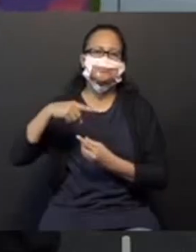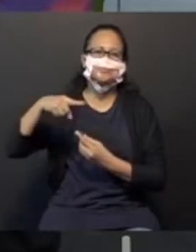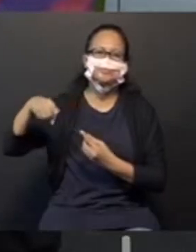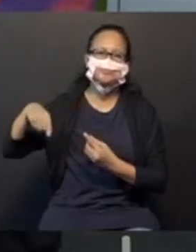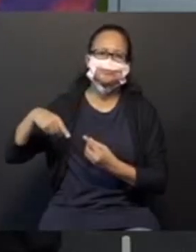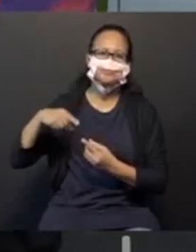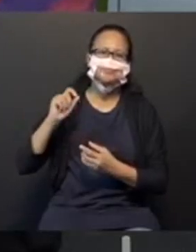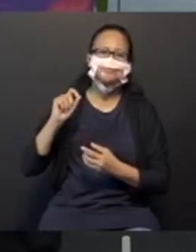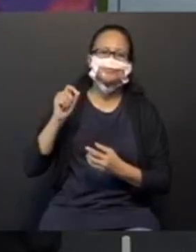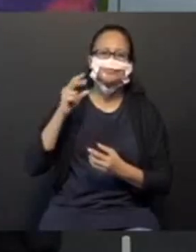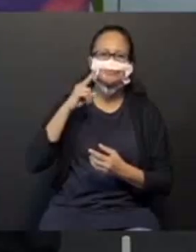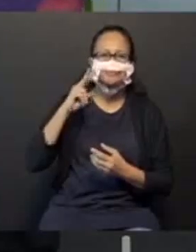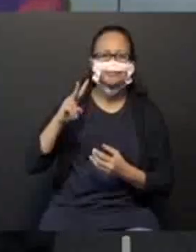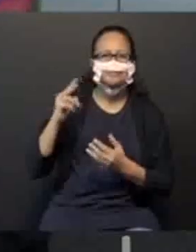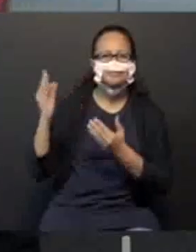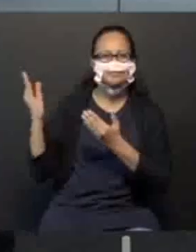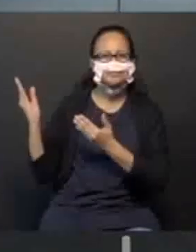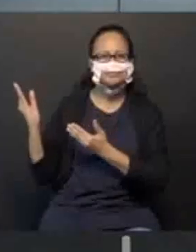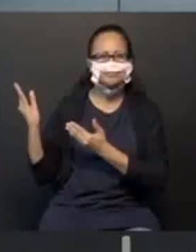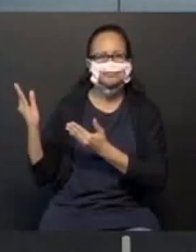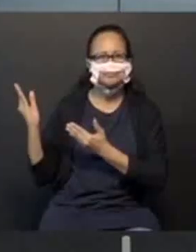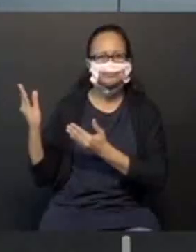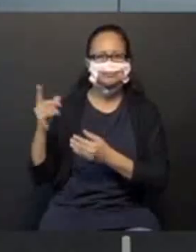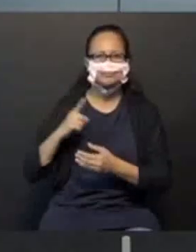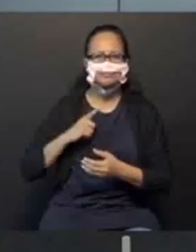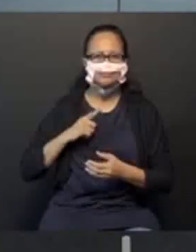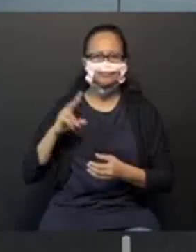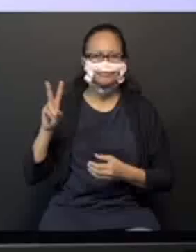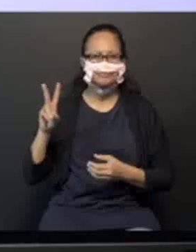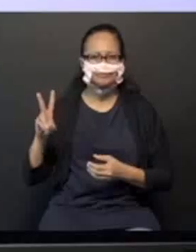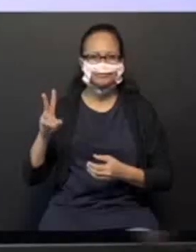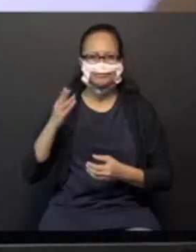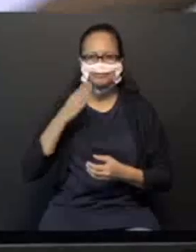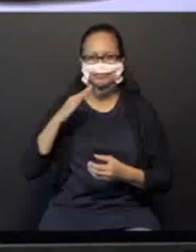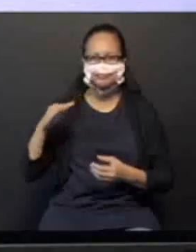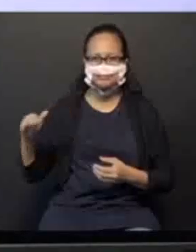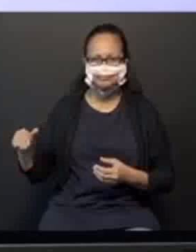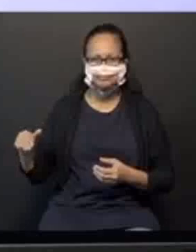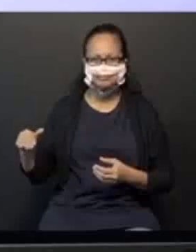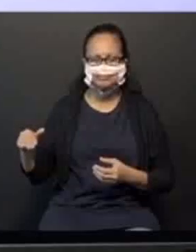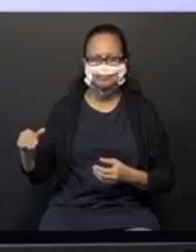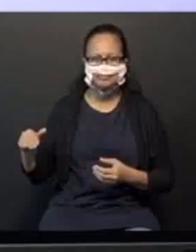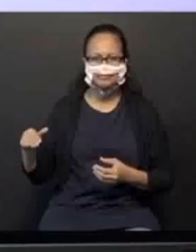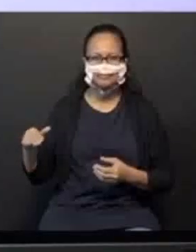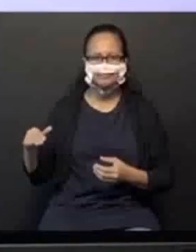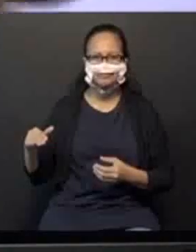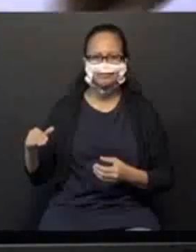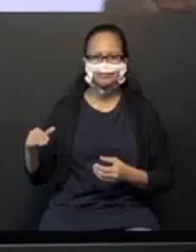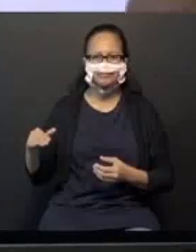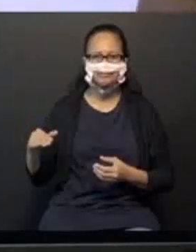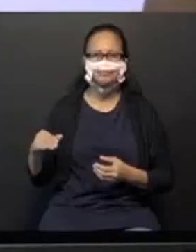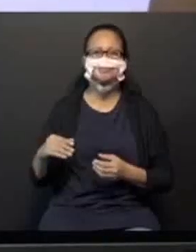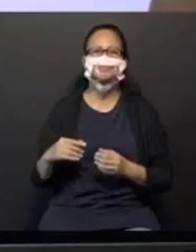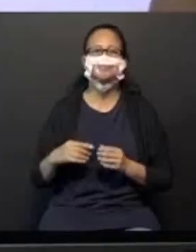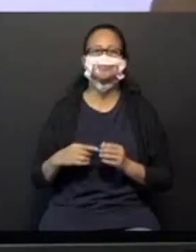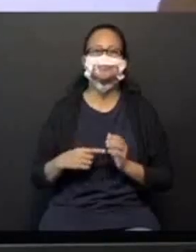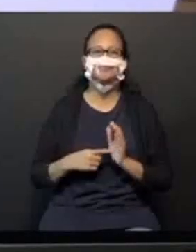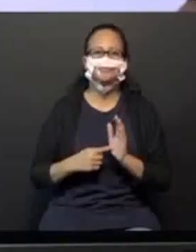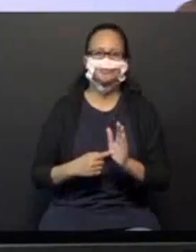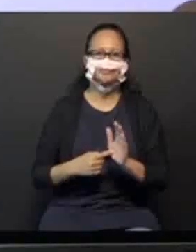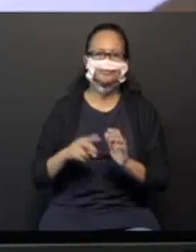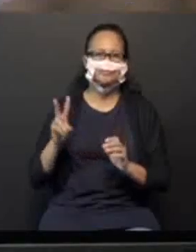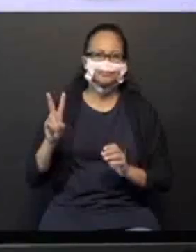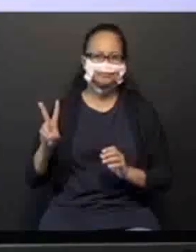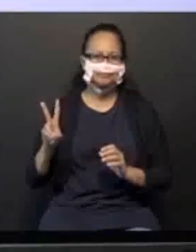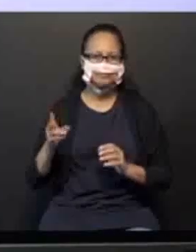nessa imagem? Temos duas crianças, ok? Olha lá, aparecem dois caminhos.